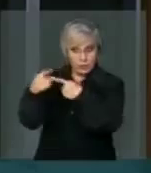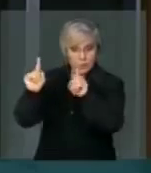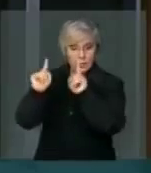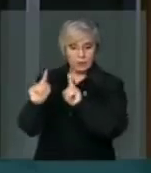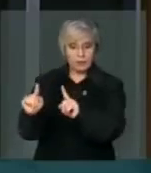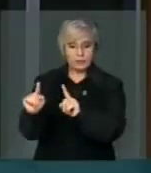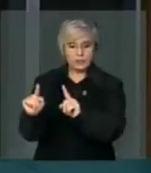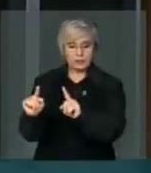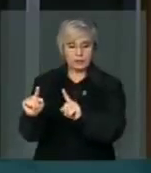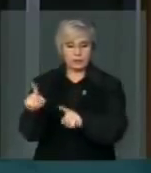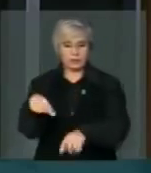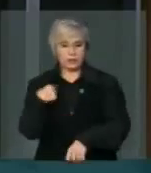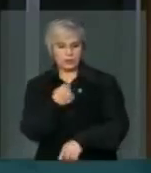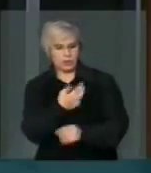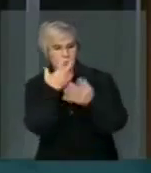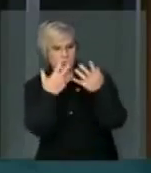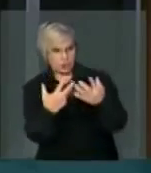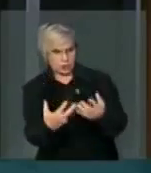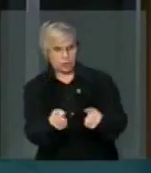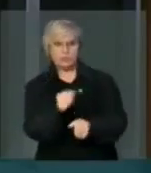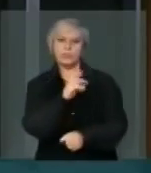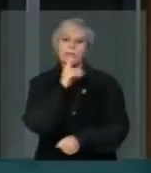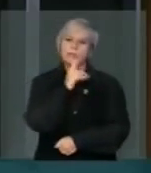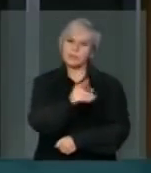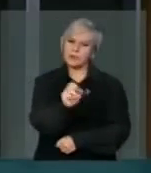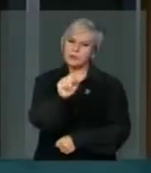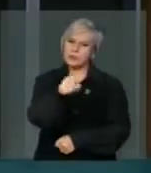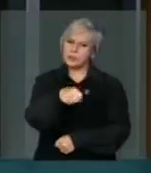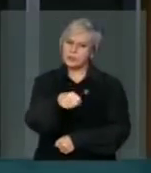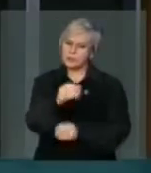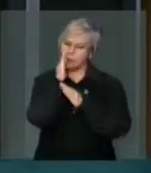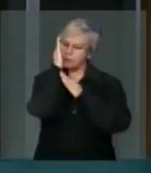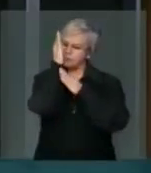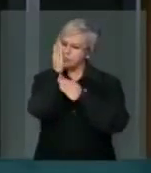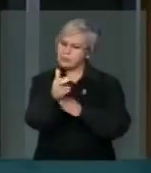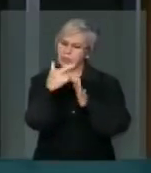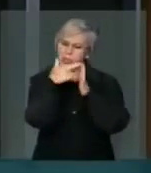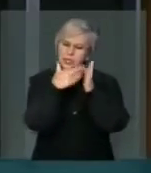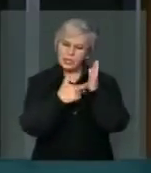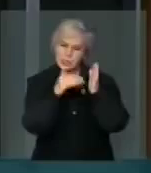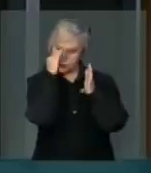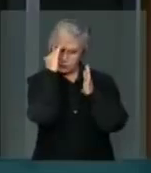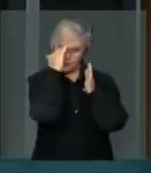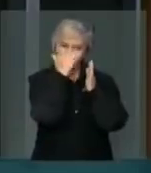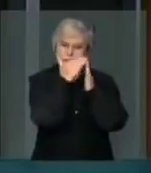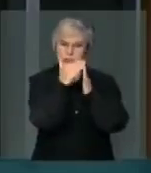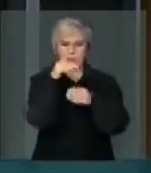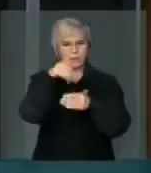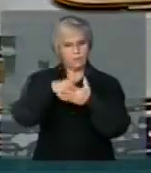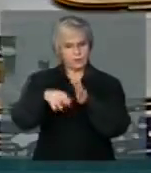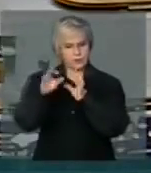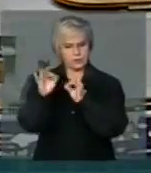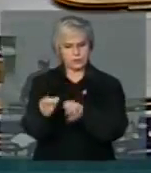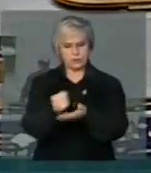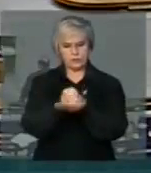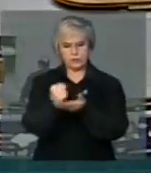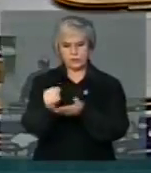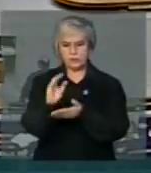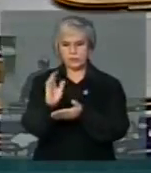Que a gente acarte o resultado e ande regimentalmente com a votação, senhor presidente. Obrigado. Vamos agora ao Pará,